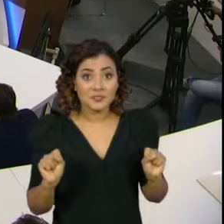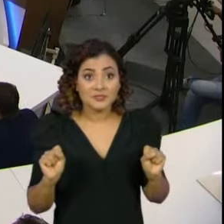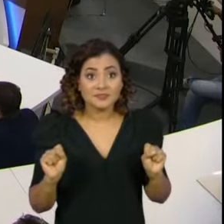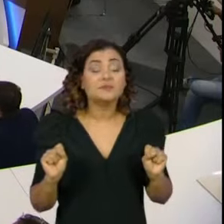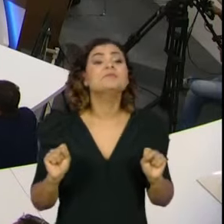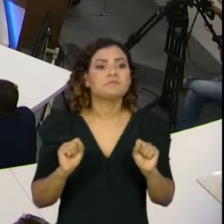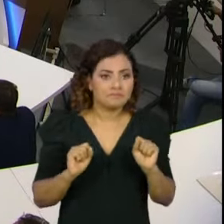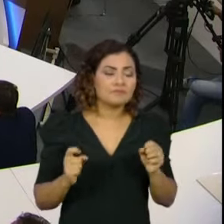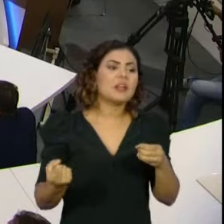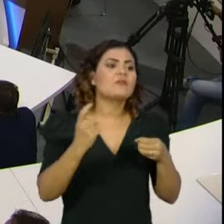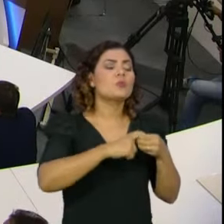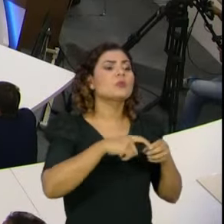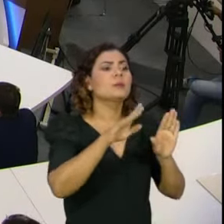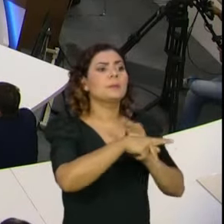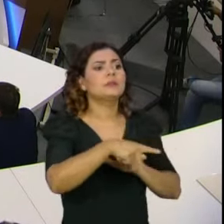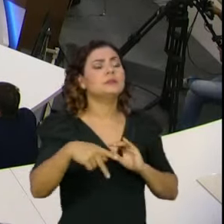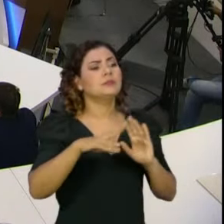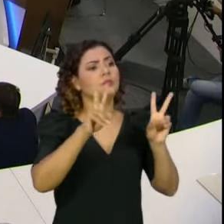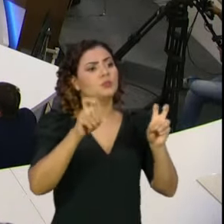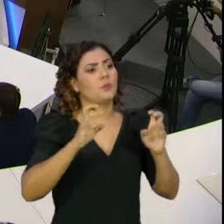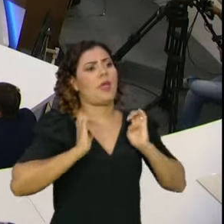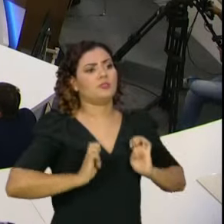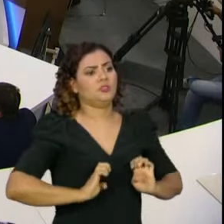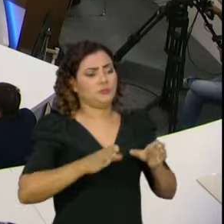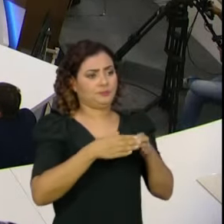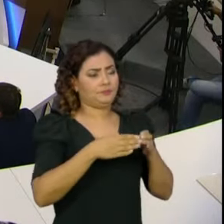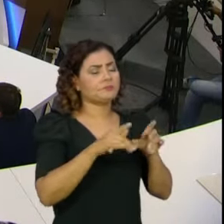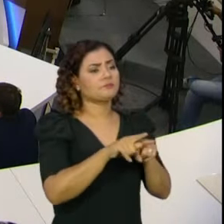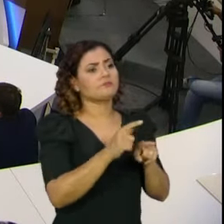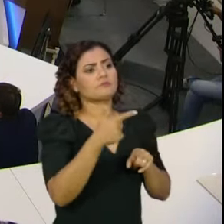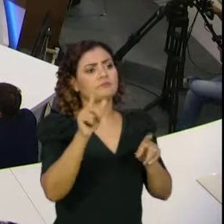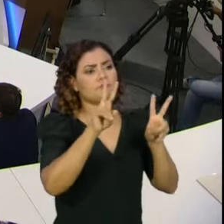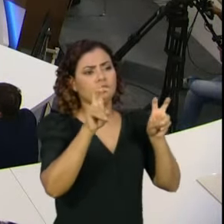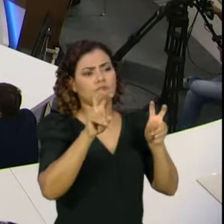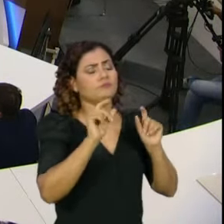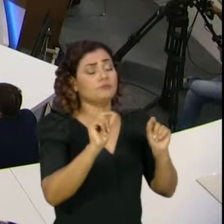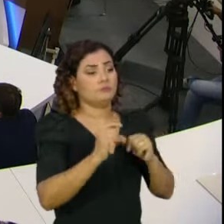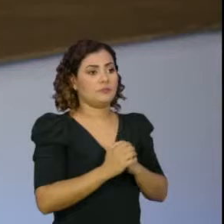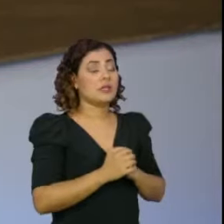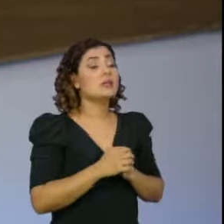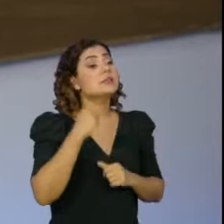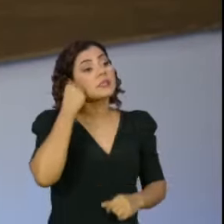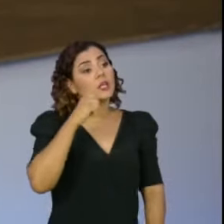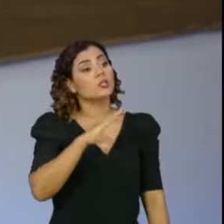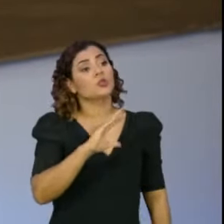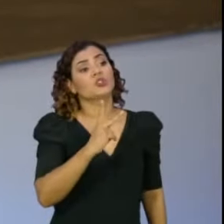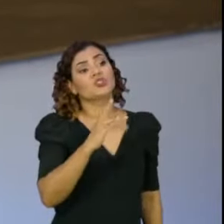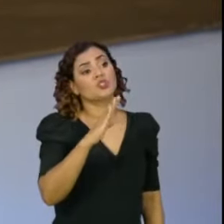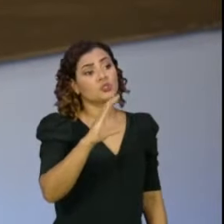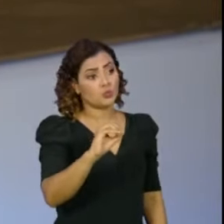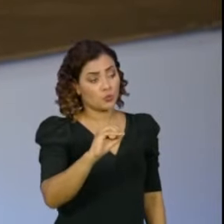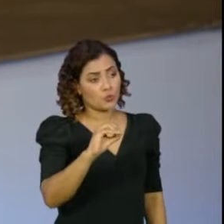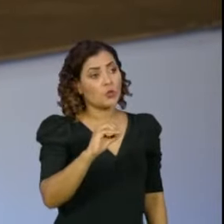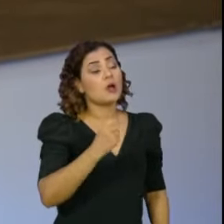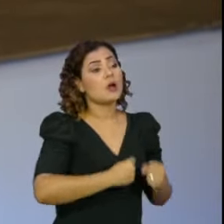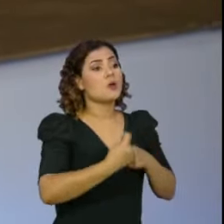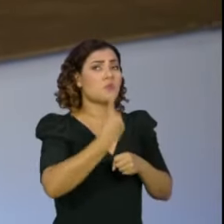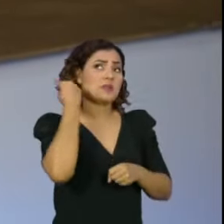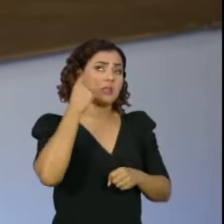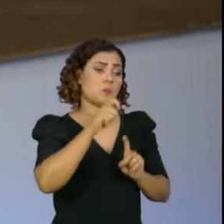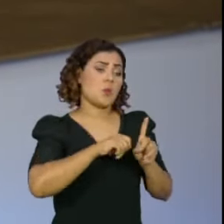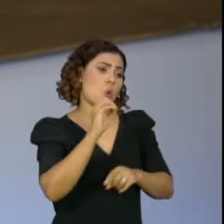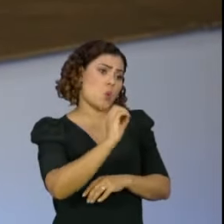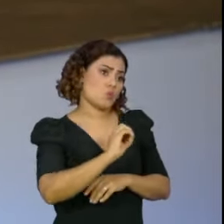Presidente, voltando ao assunto do Conselho de Ética, mas agora com outro personagem. O senador Chico Rodrigues, no ano passado, em outubro,